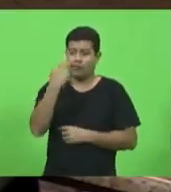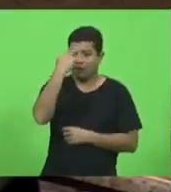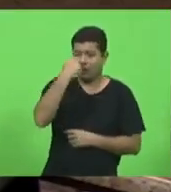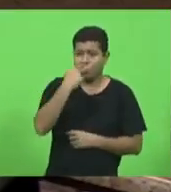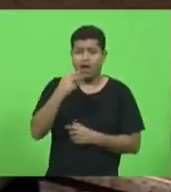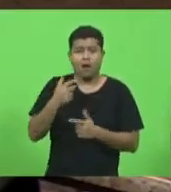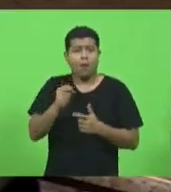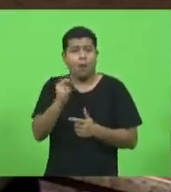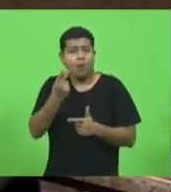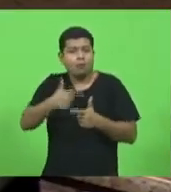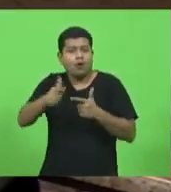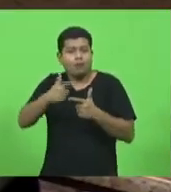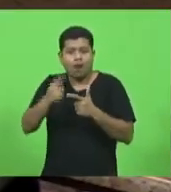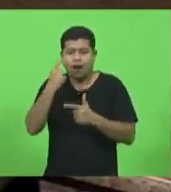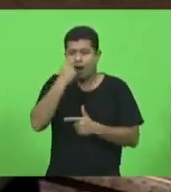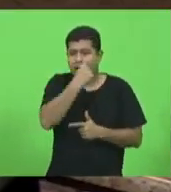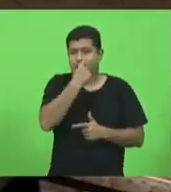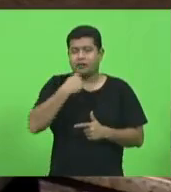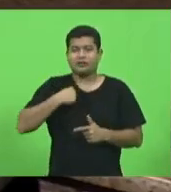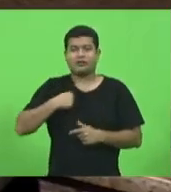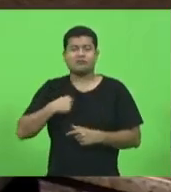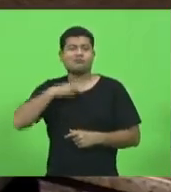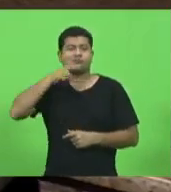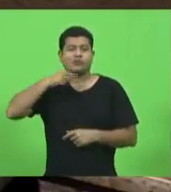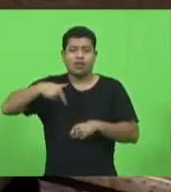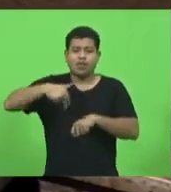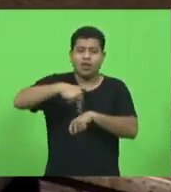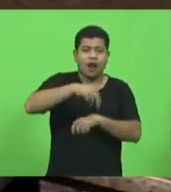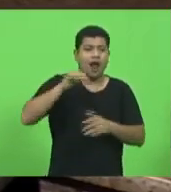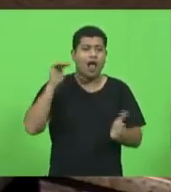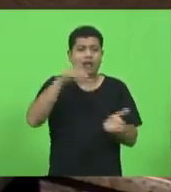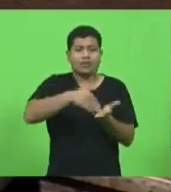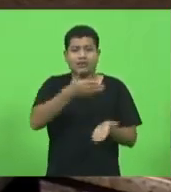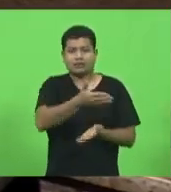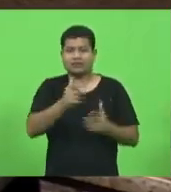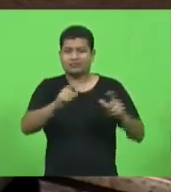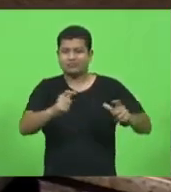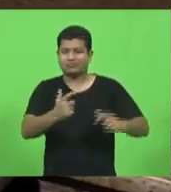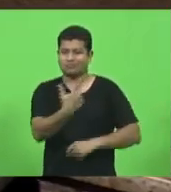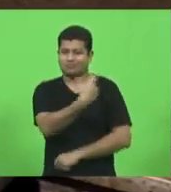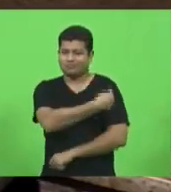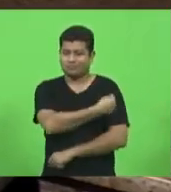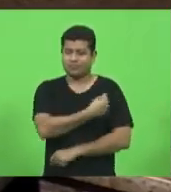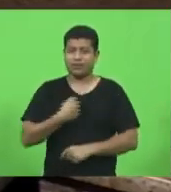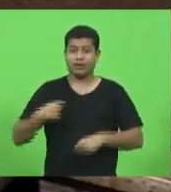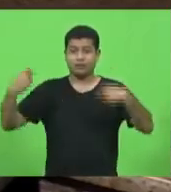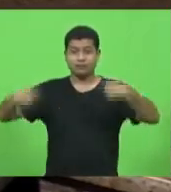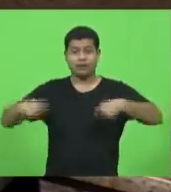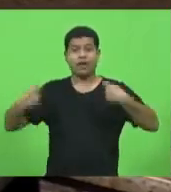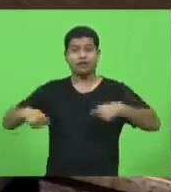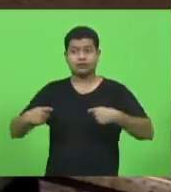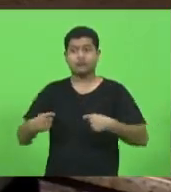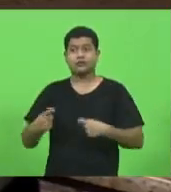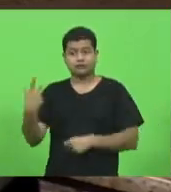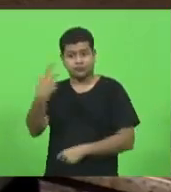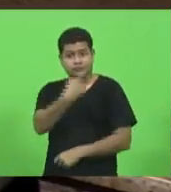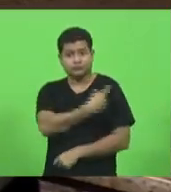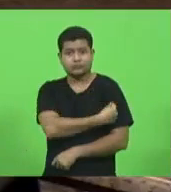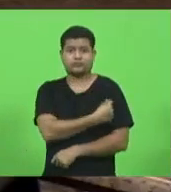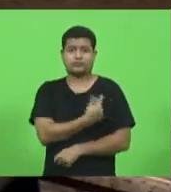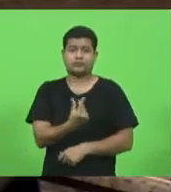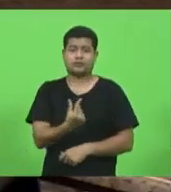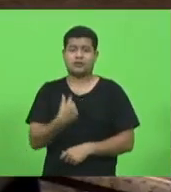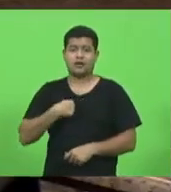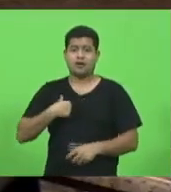um posto de saúde e que precisam ser vacinadas. Então, quero fazer aqui um apelo também à sociedade